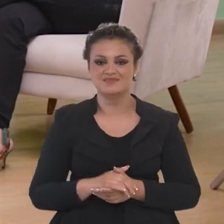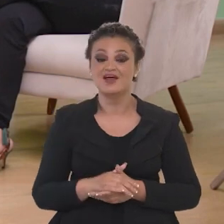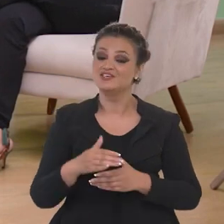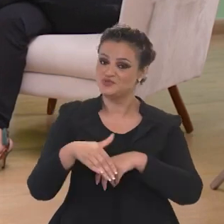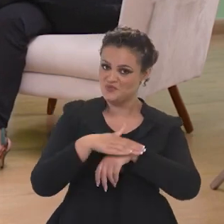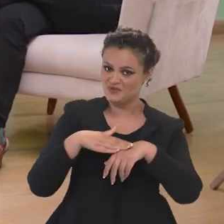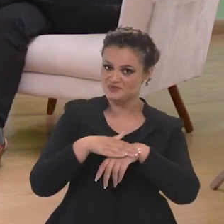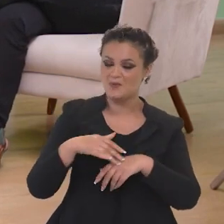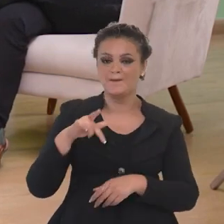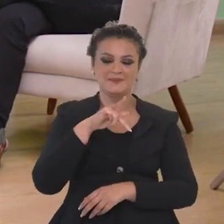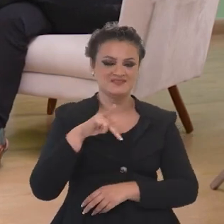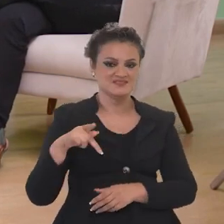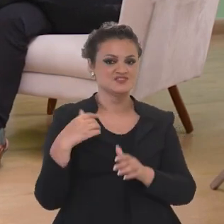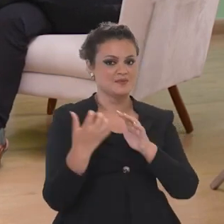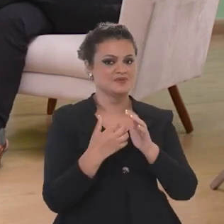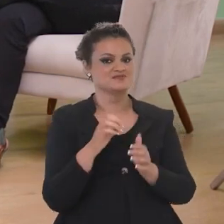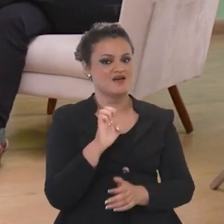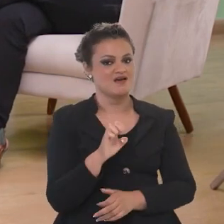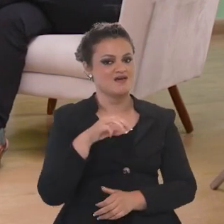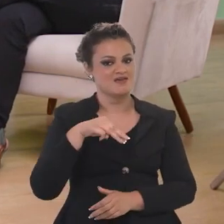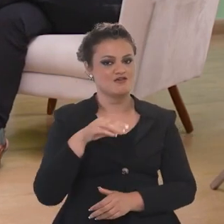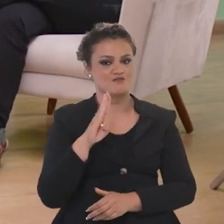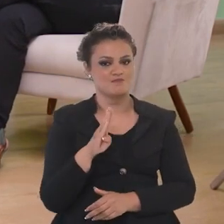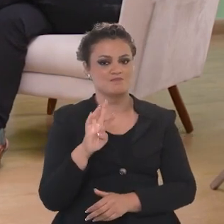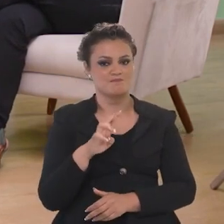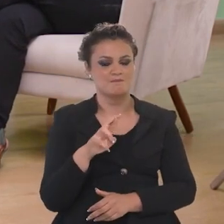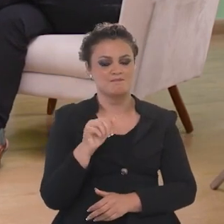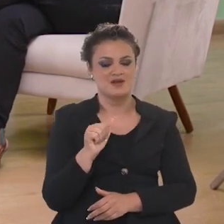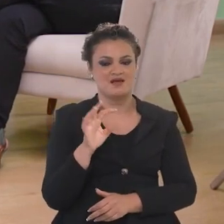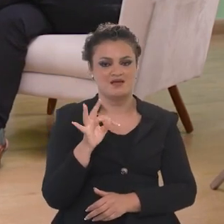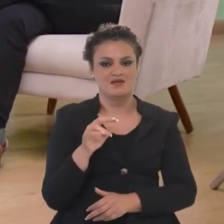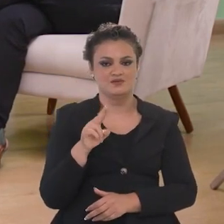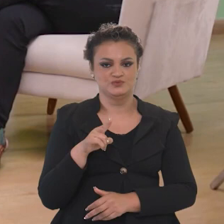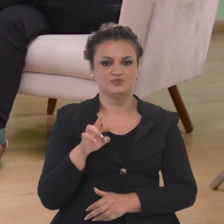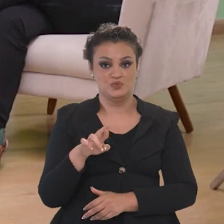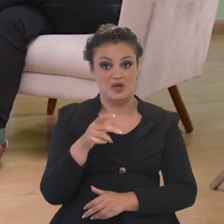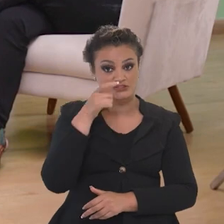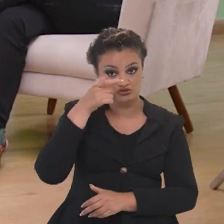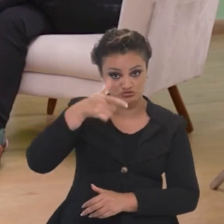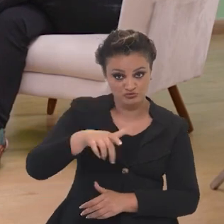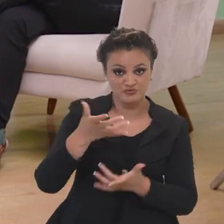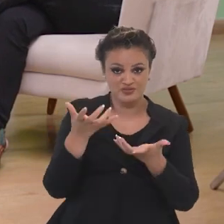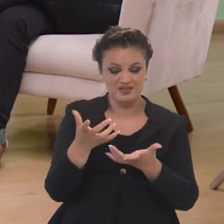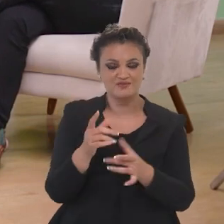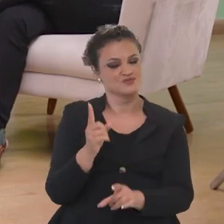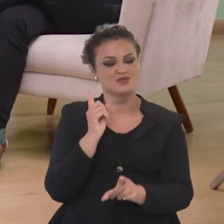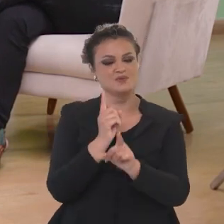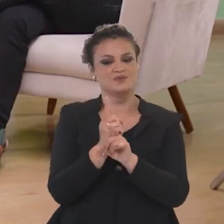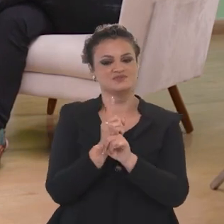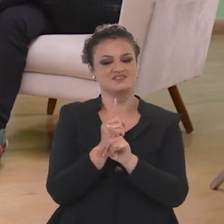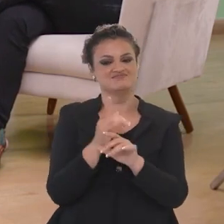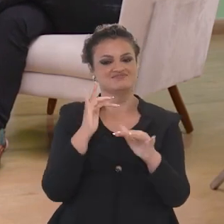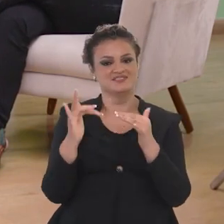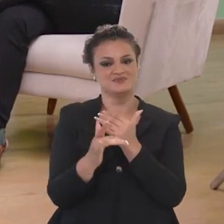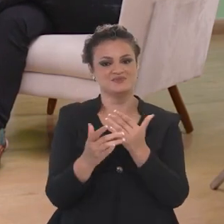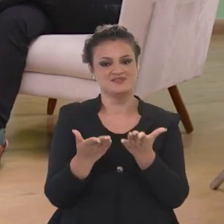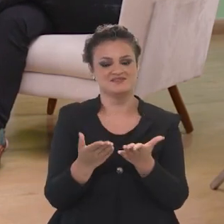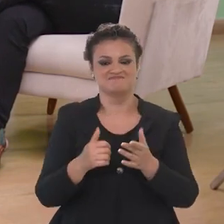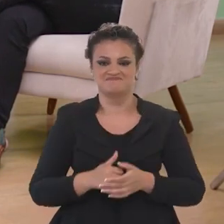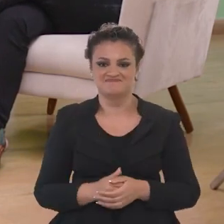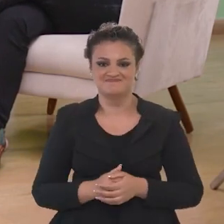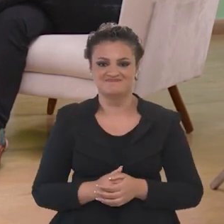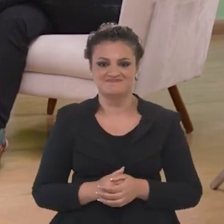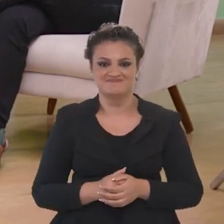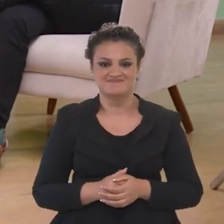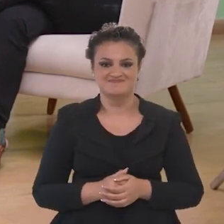obrigada. Nós conversamos com o presidente da EmbraTour, Marcelo Freixo. Se você quiser rever esta ou outras entrevistas, é só seguir as